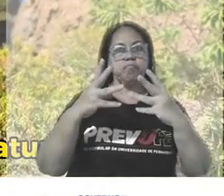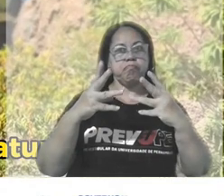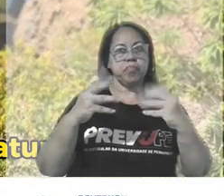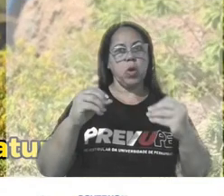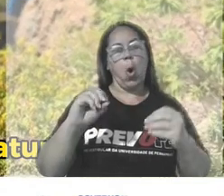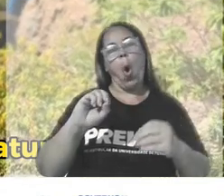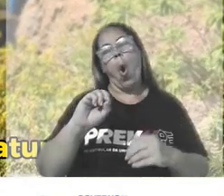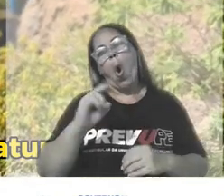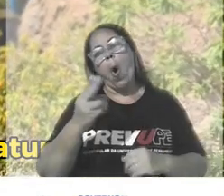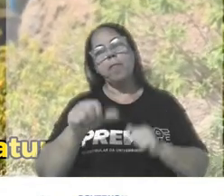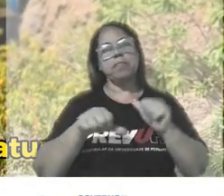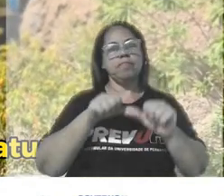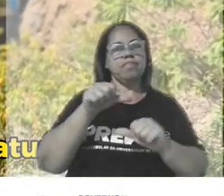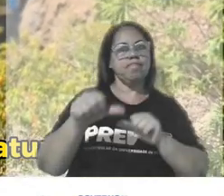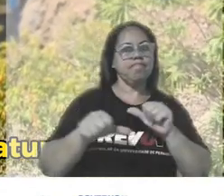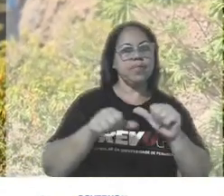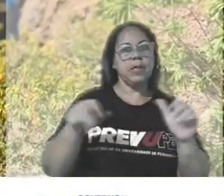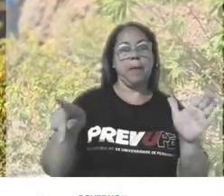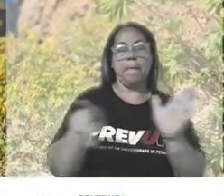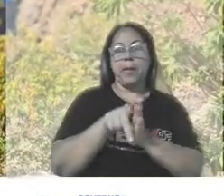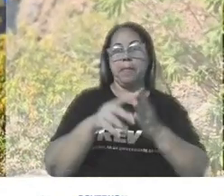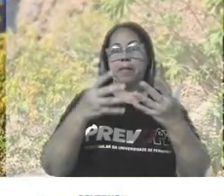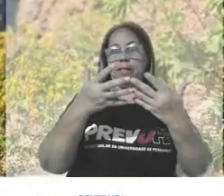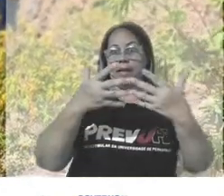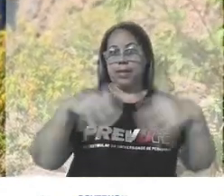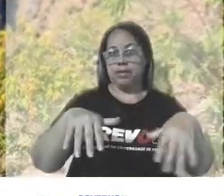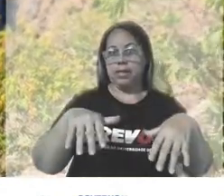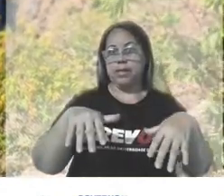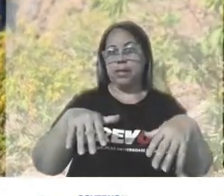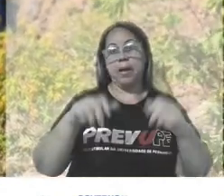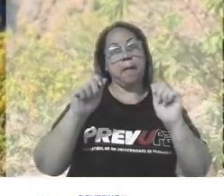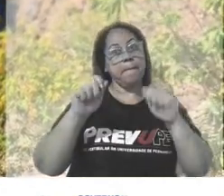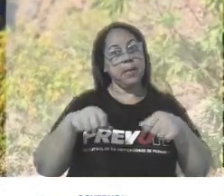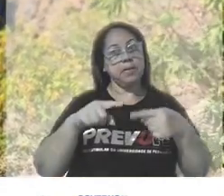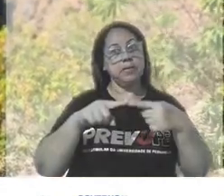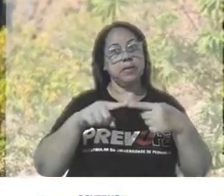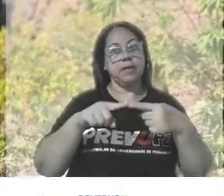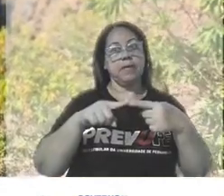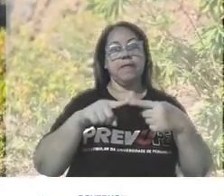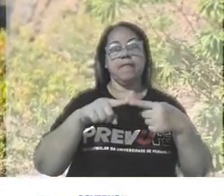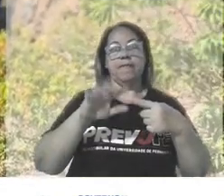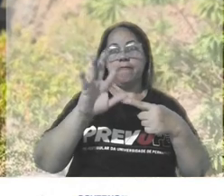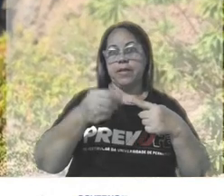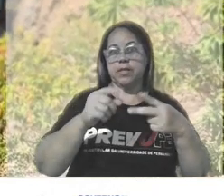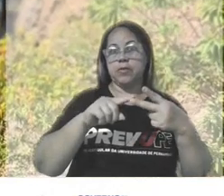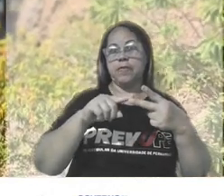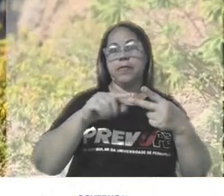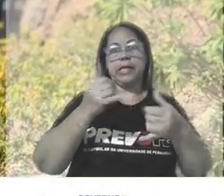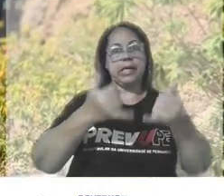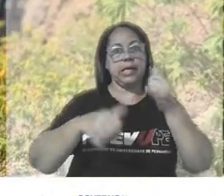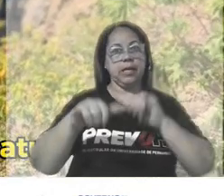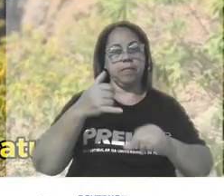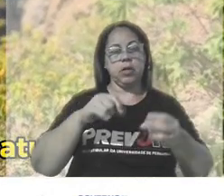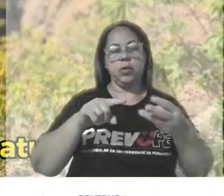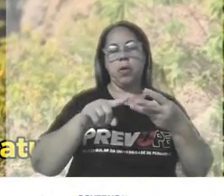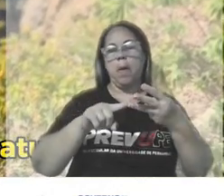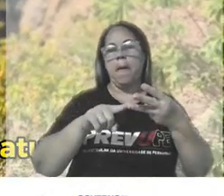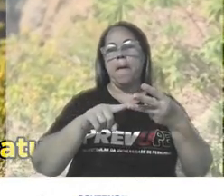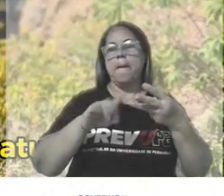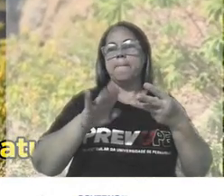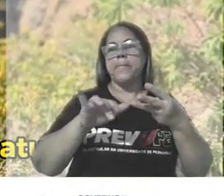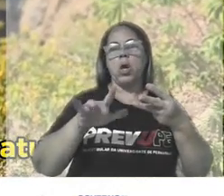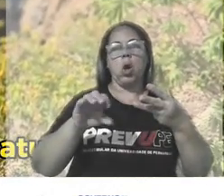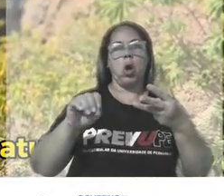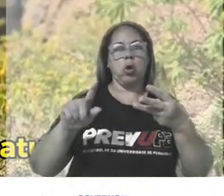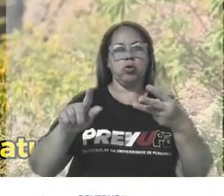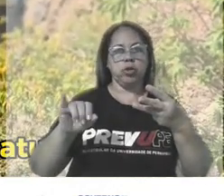retrabalhadas por elementos da natureza. O intemperismo pode ser físico, químico ou biológico. Físico e químico